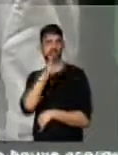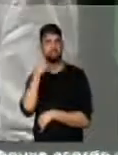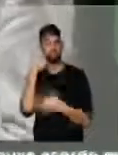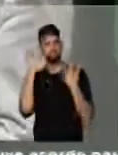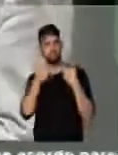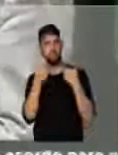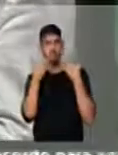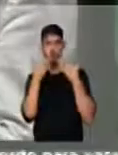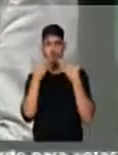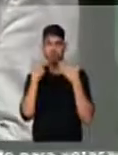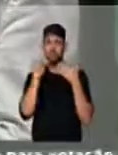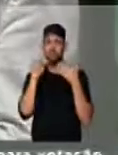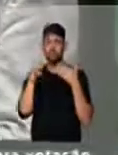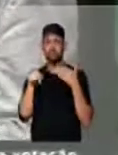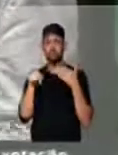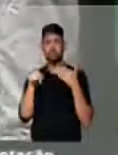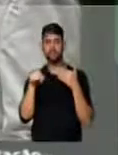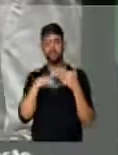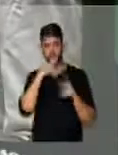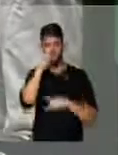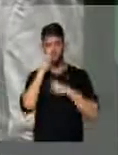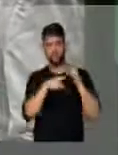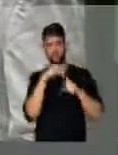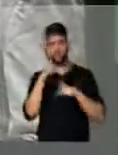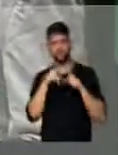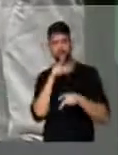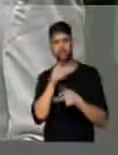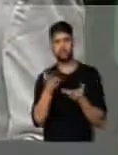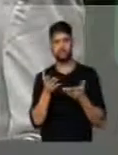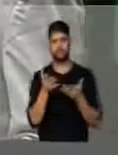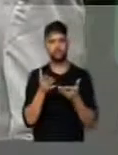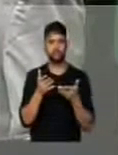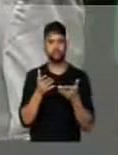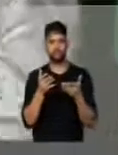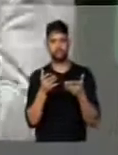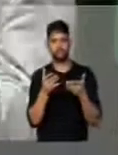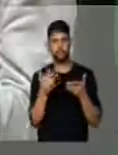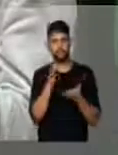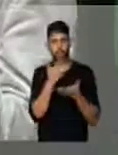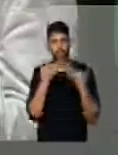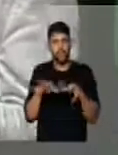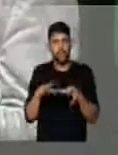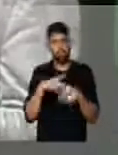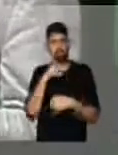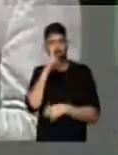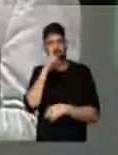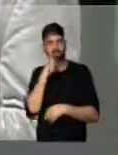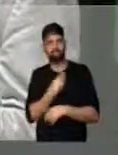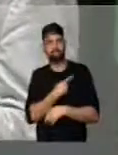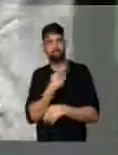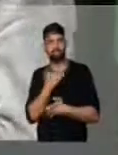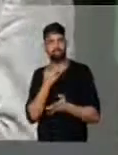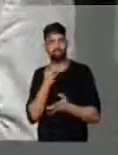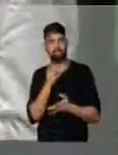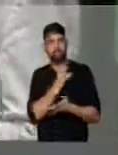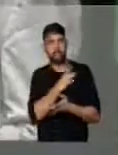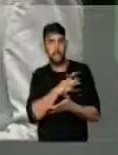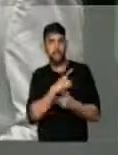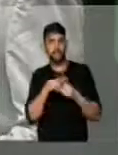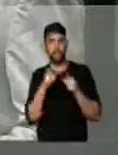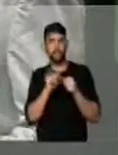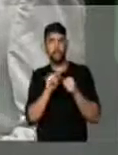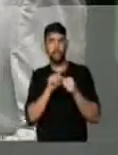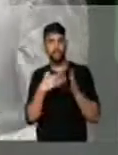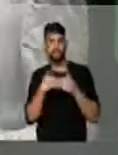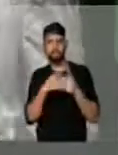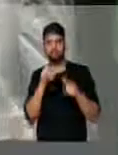o que mostra que o povo não quer correr risco, não quer aventura.